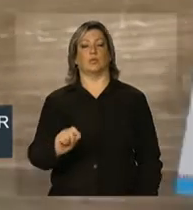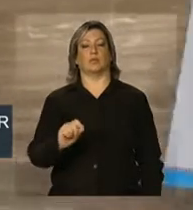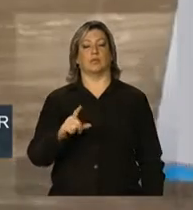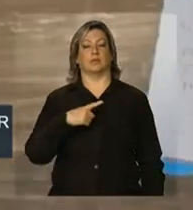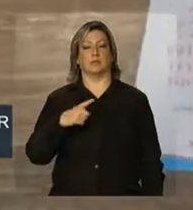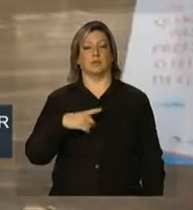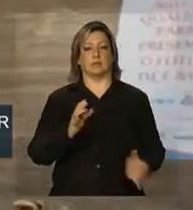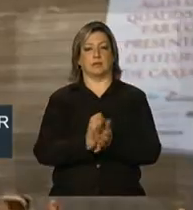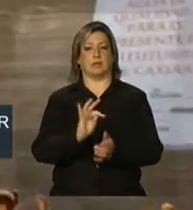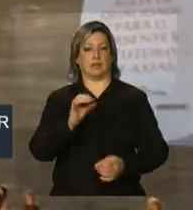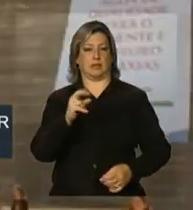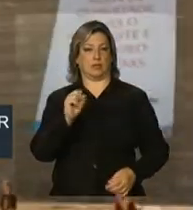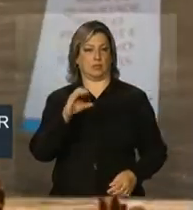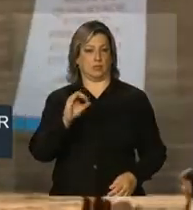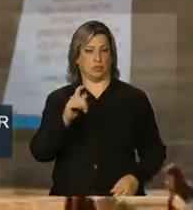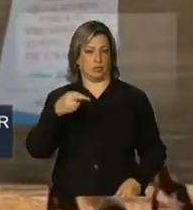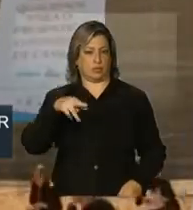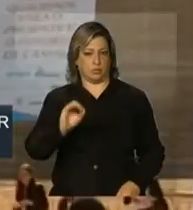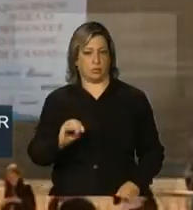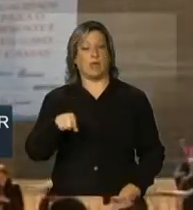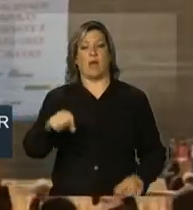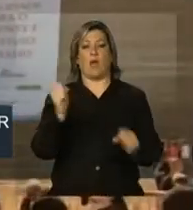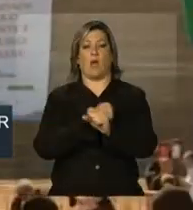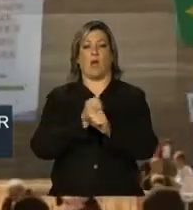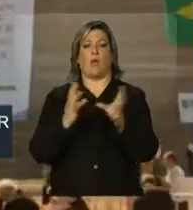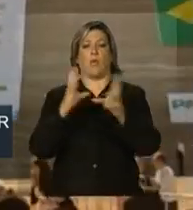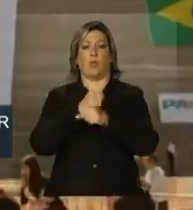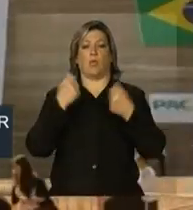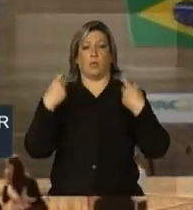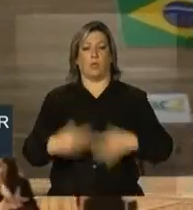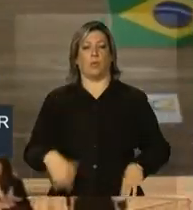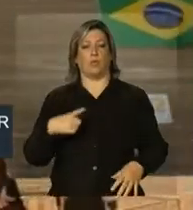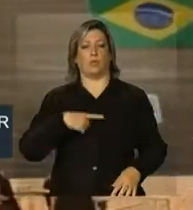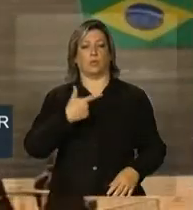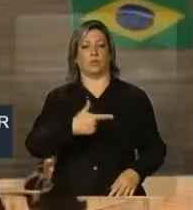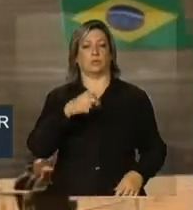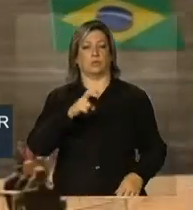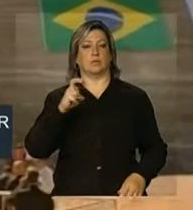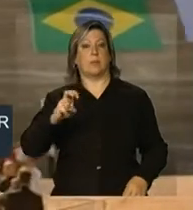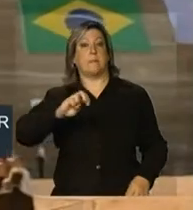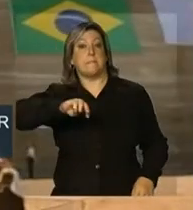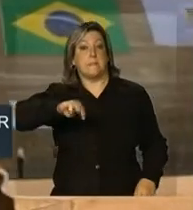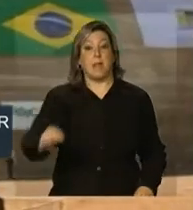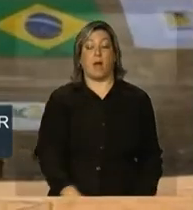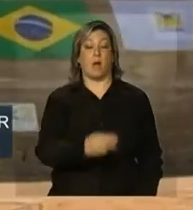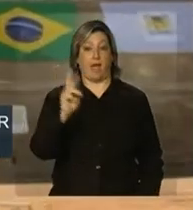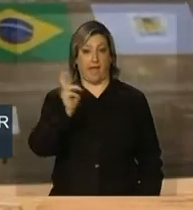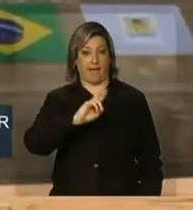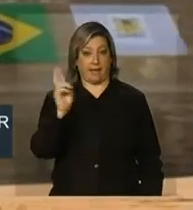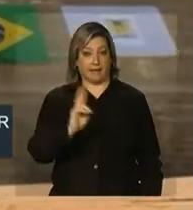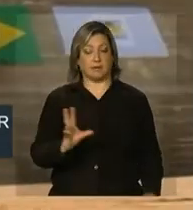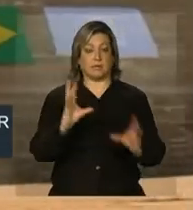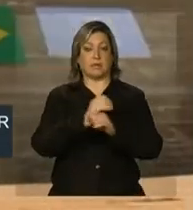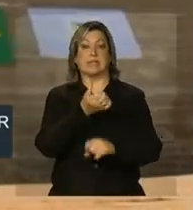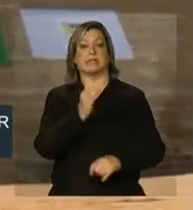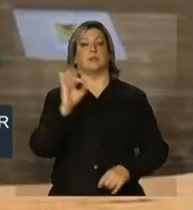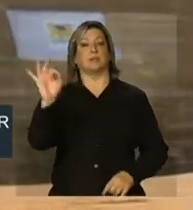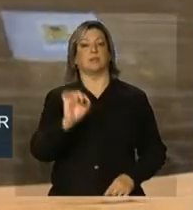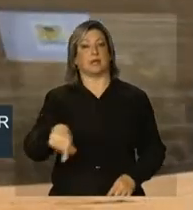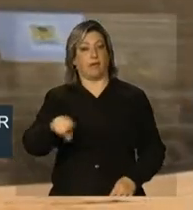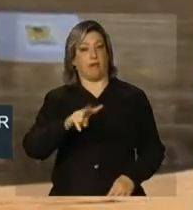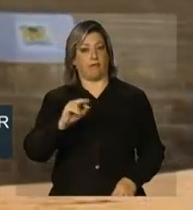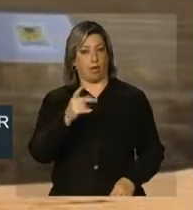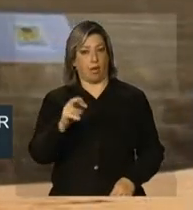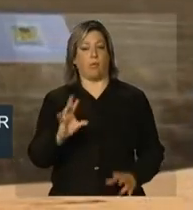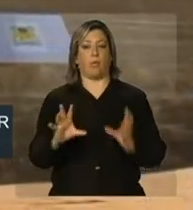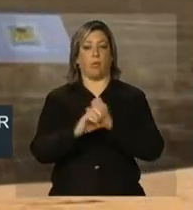o governador Tarso Genro. A obra custou cerca de 252 milhões de reais. Cerca de 60% desse valor